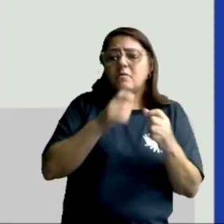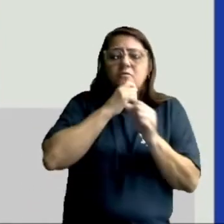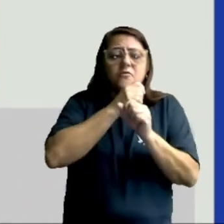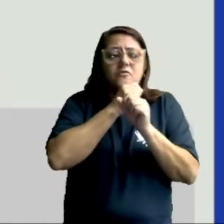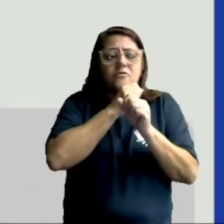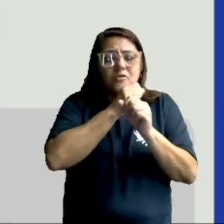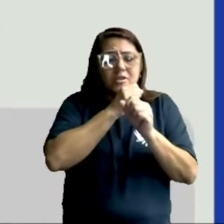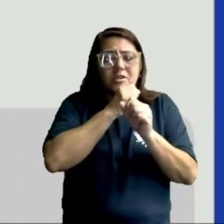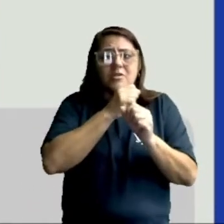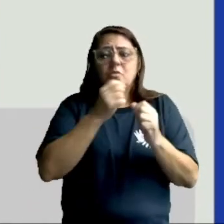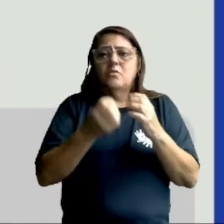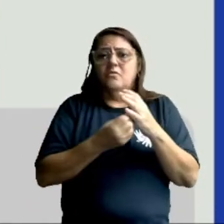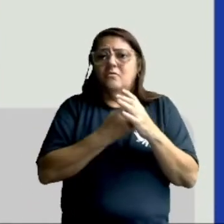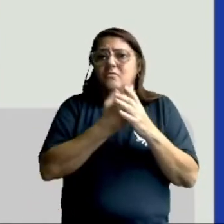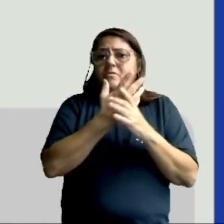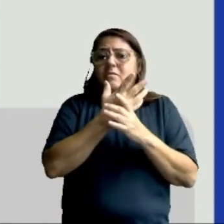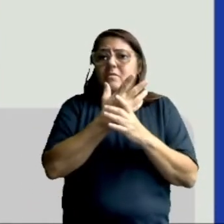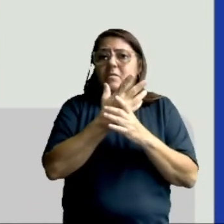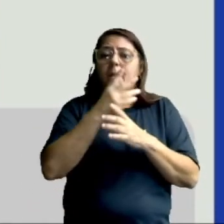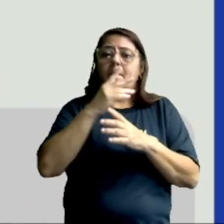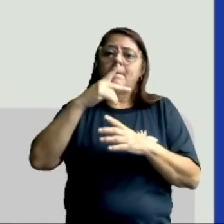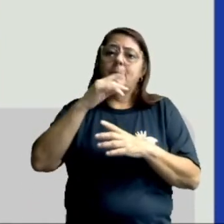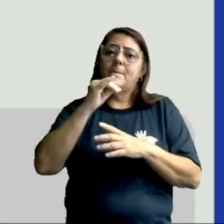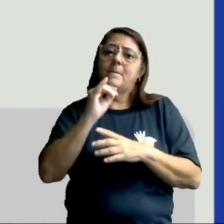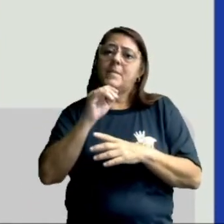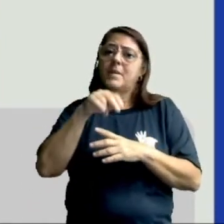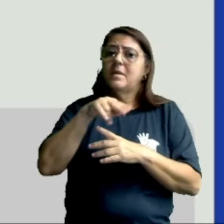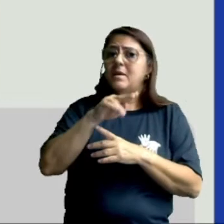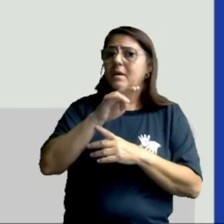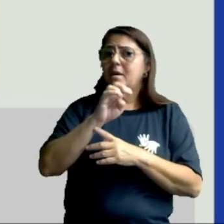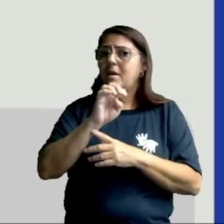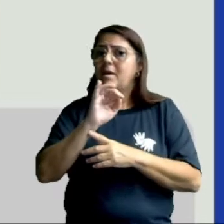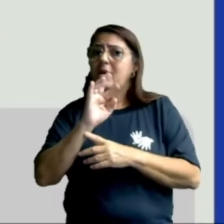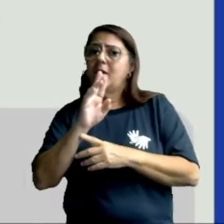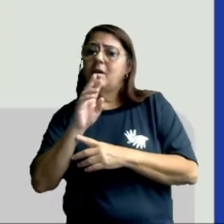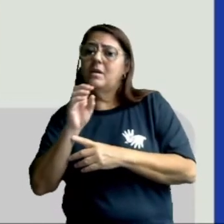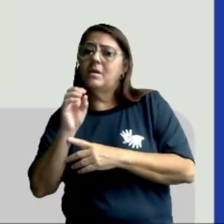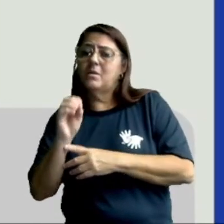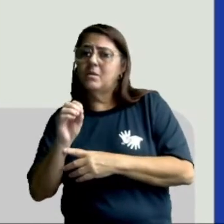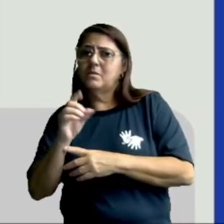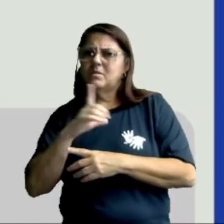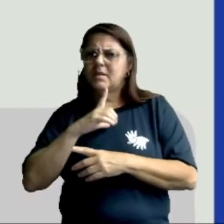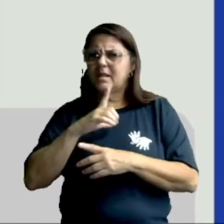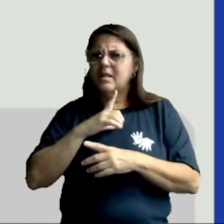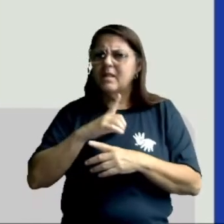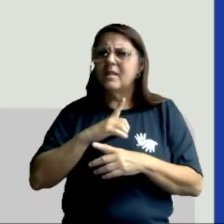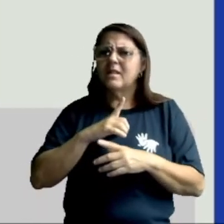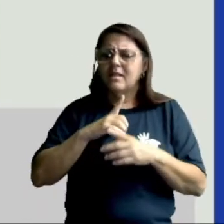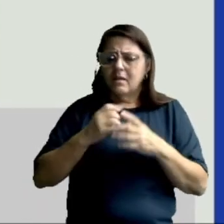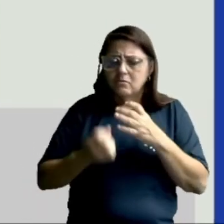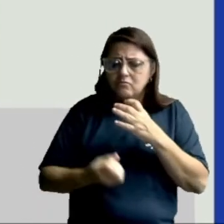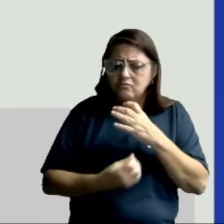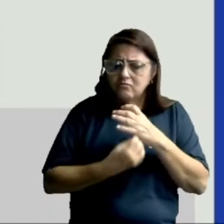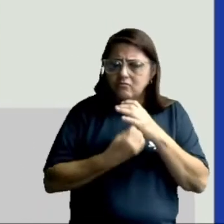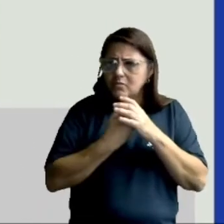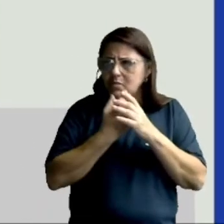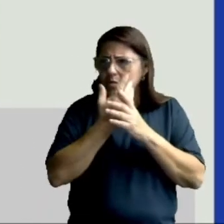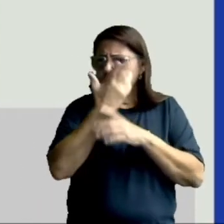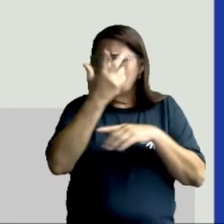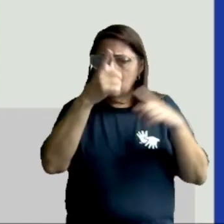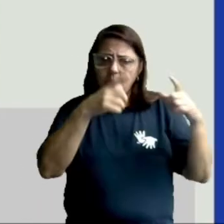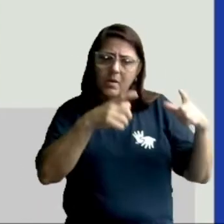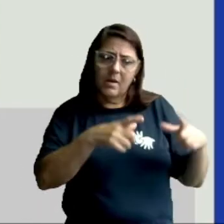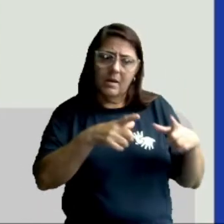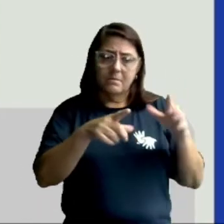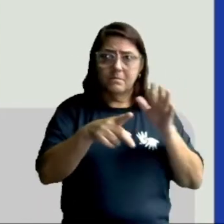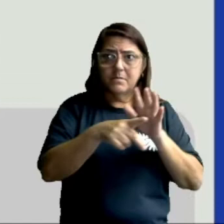frios, como é o caso do pinheiro. Vejam a imagem aí na telinha do pinheiro em um local